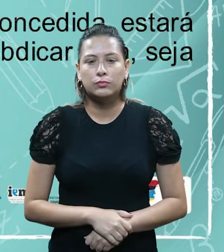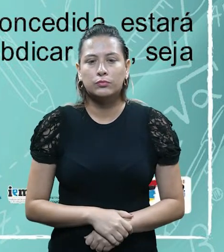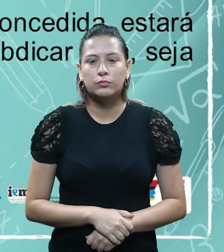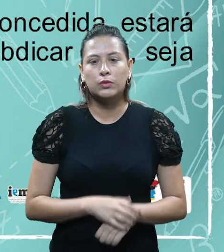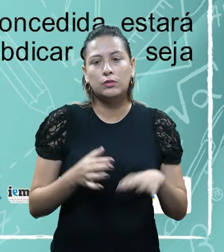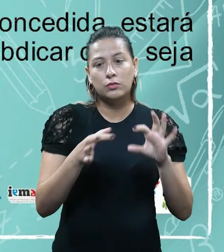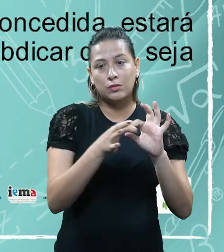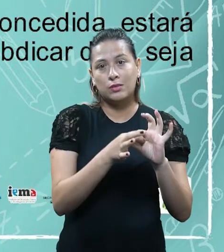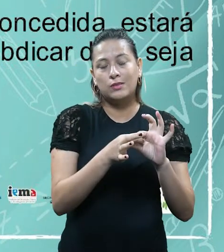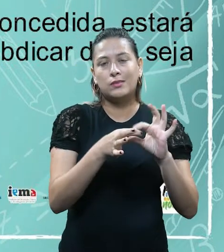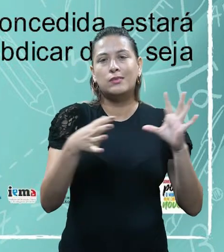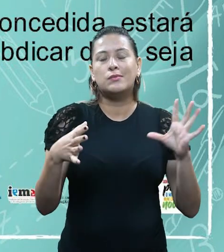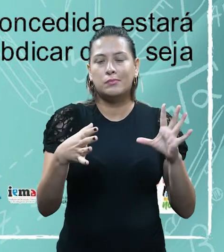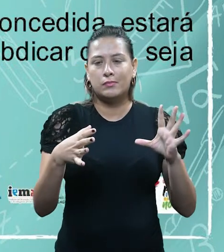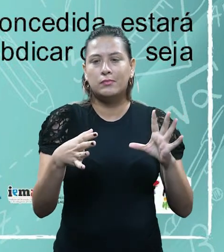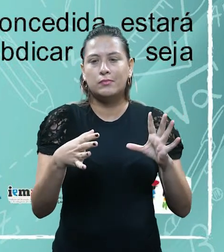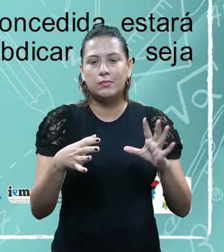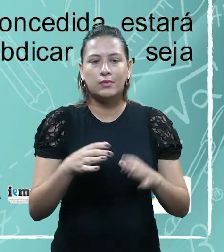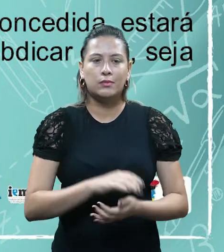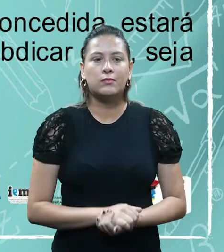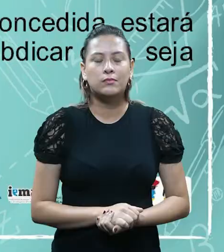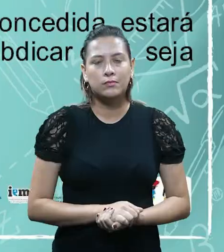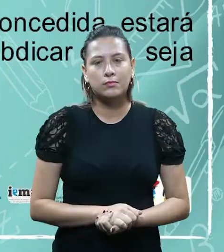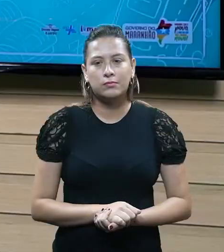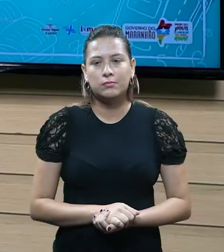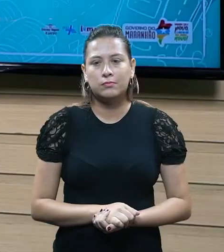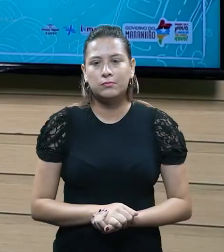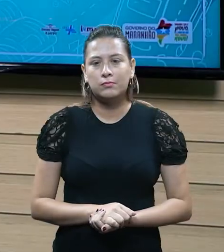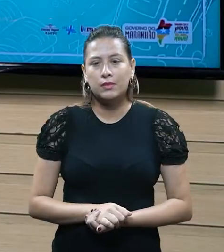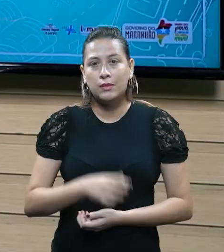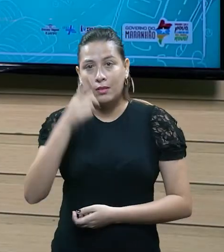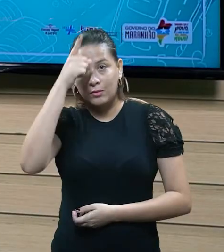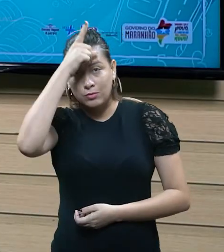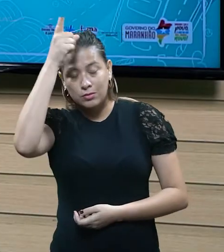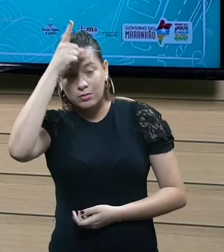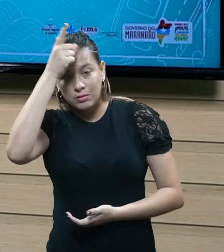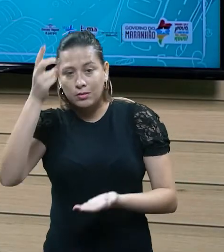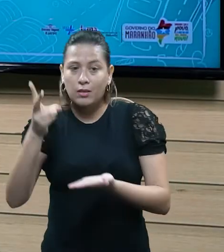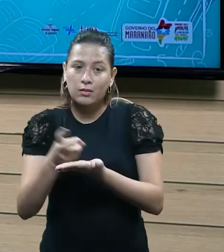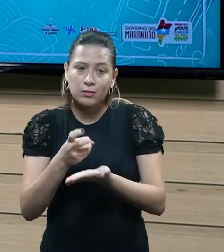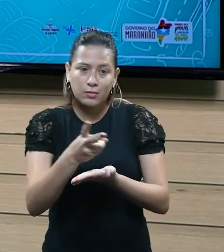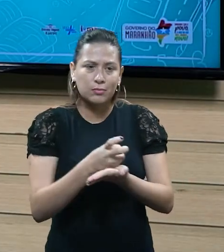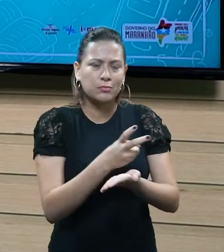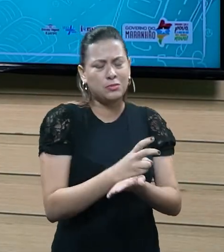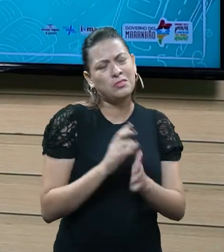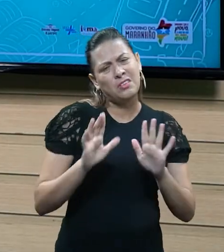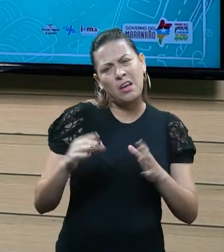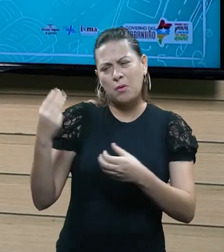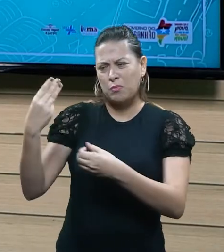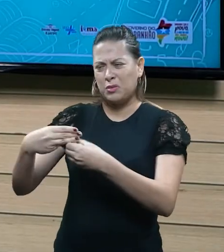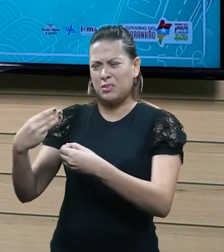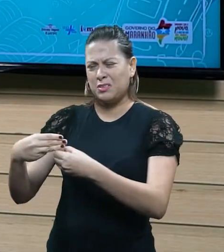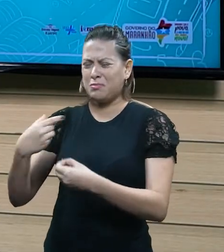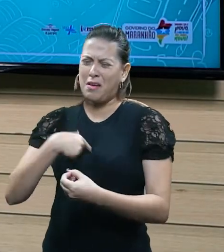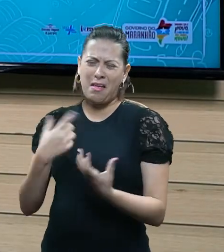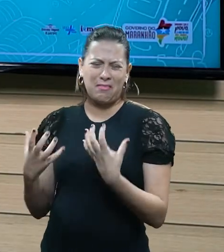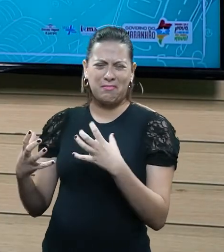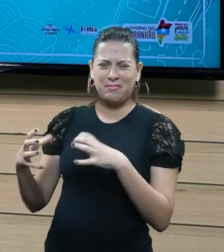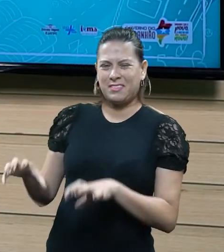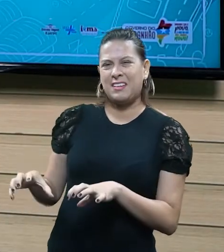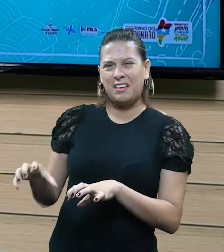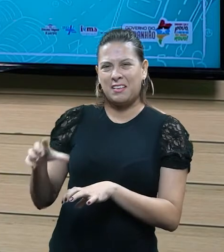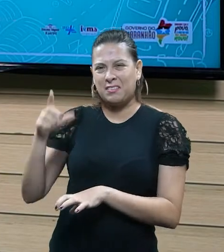do ente federativo, né, de criar tributo. O município não pode simplesmente dizer, olha, eu não quero criar um tributo,